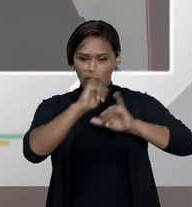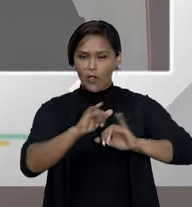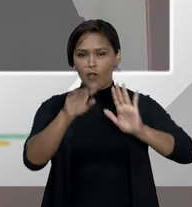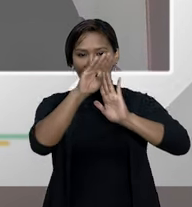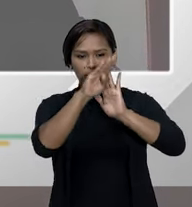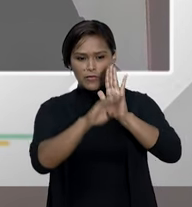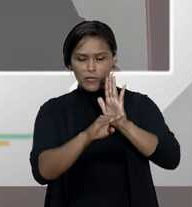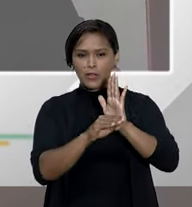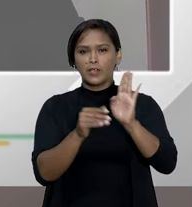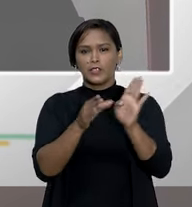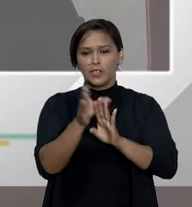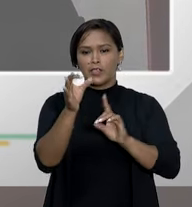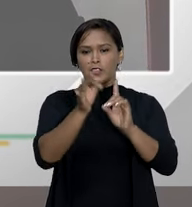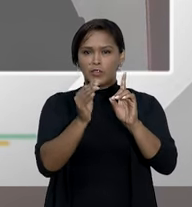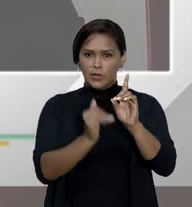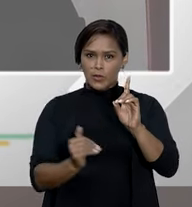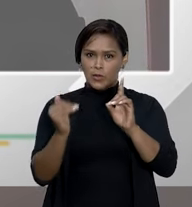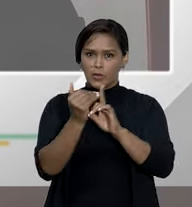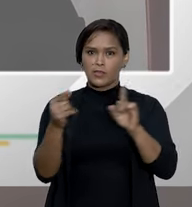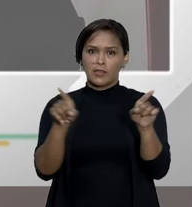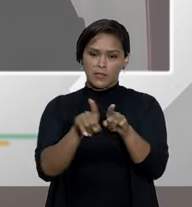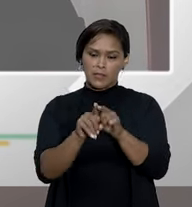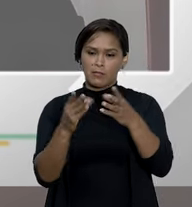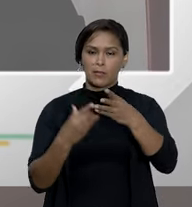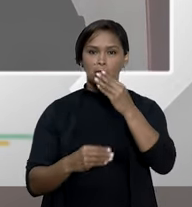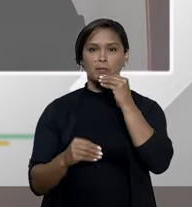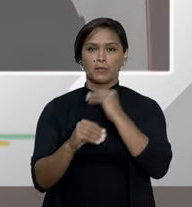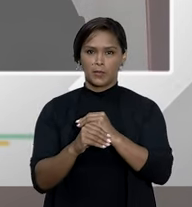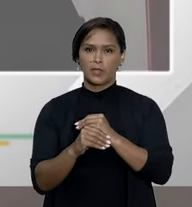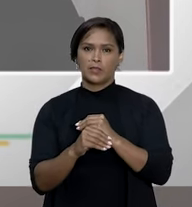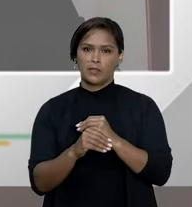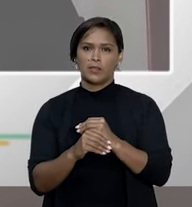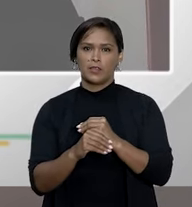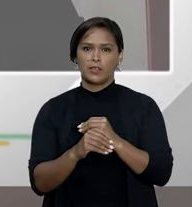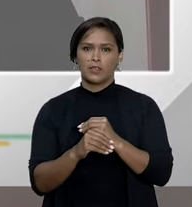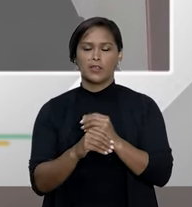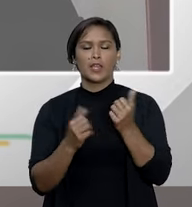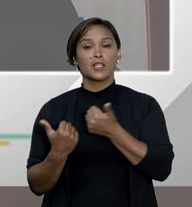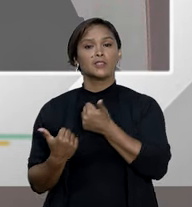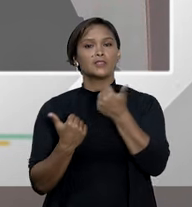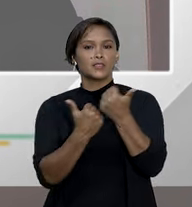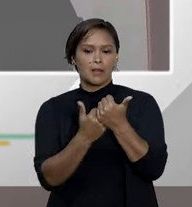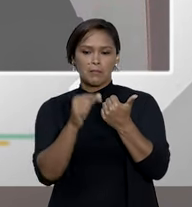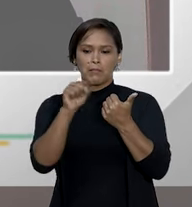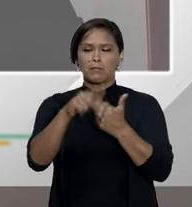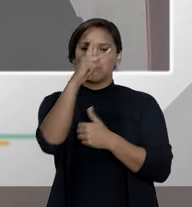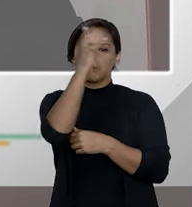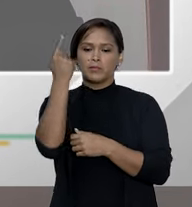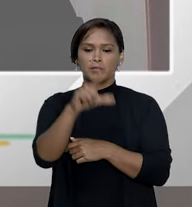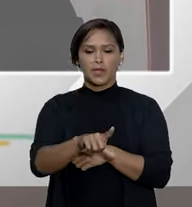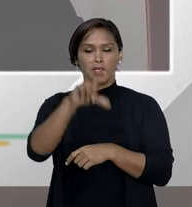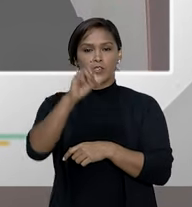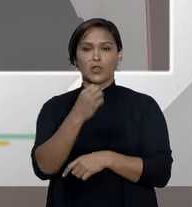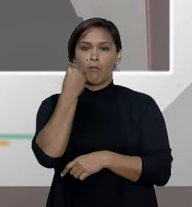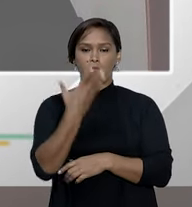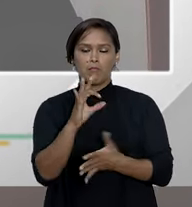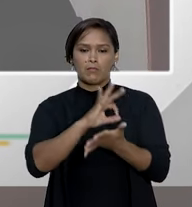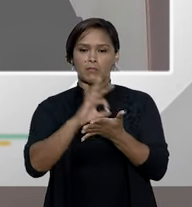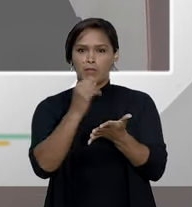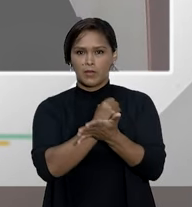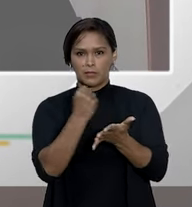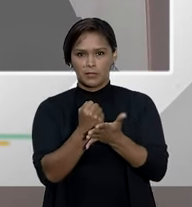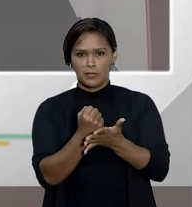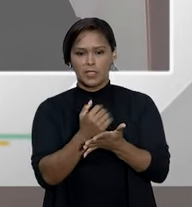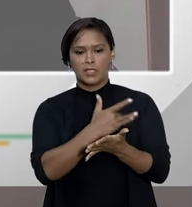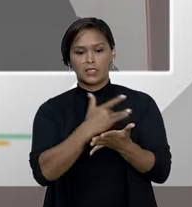conselhos que o embarrador deu e que eu também acabei complementando irão auxiliar as pessoas a escolher de